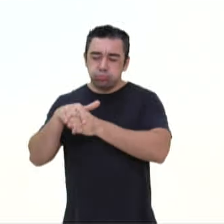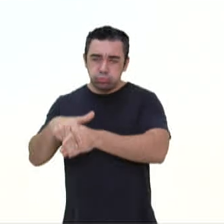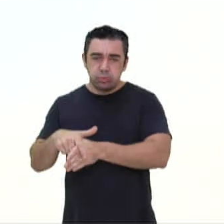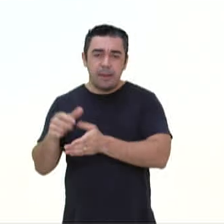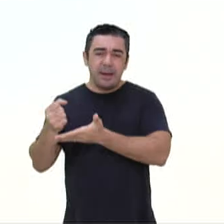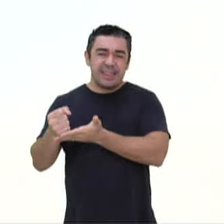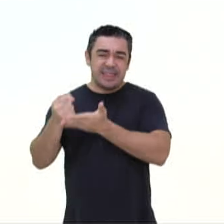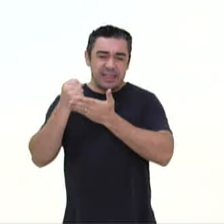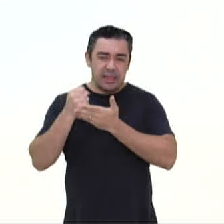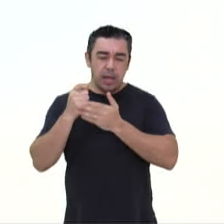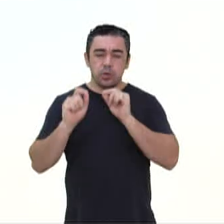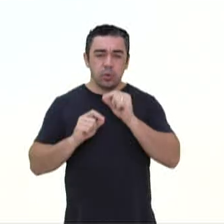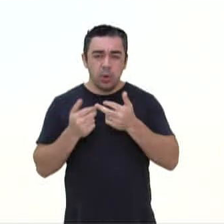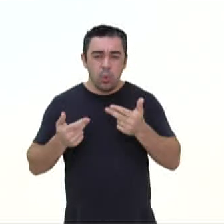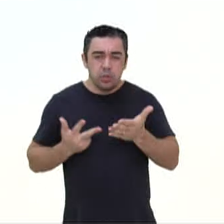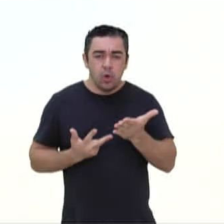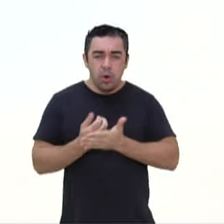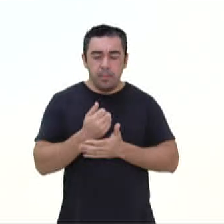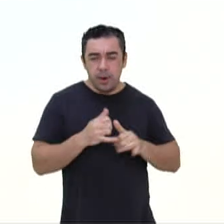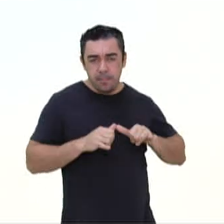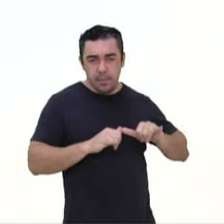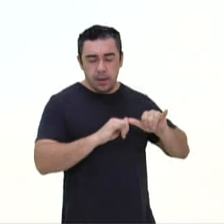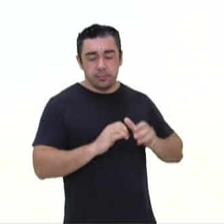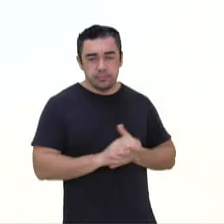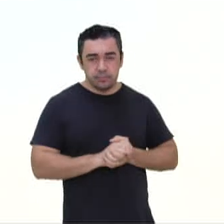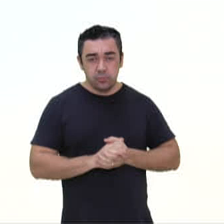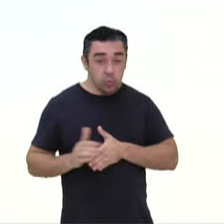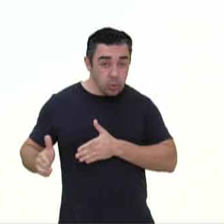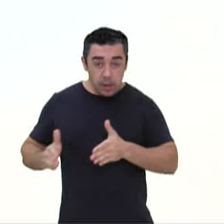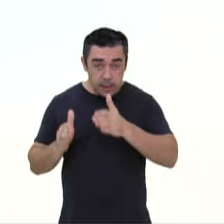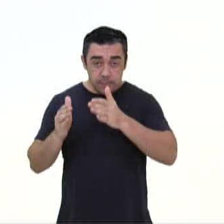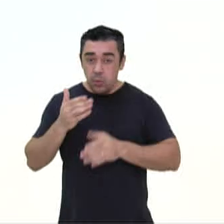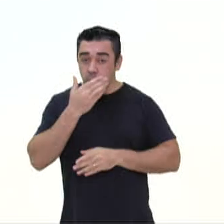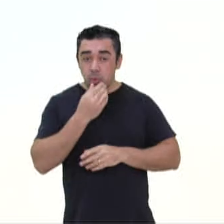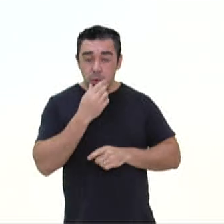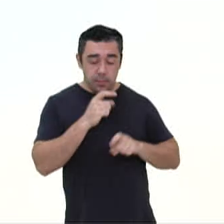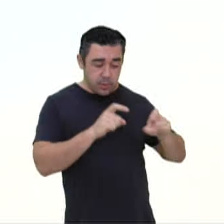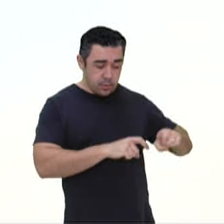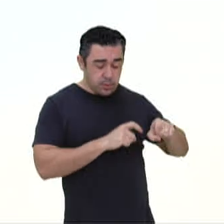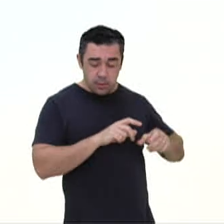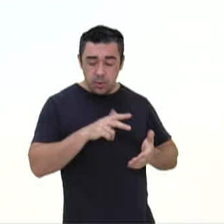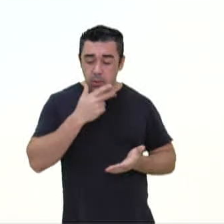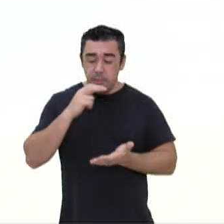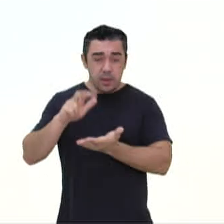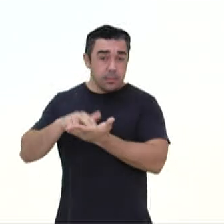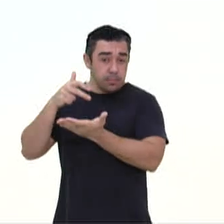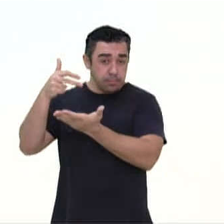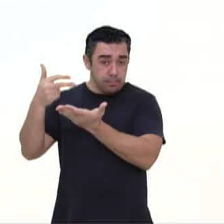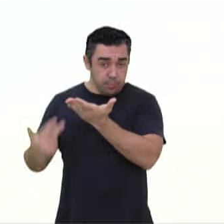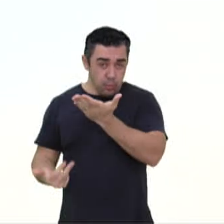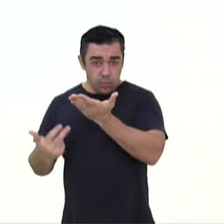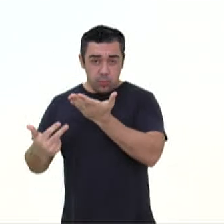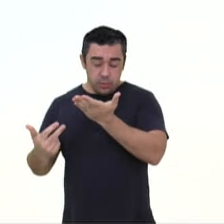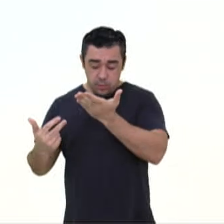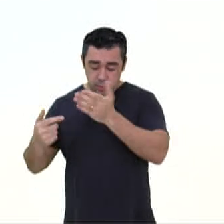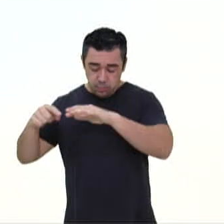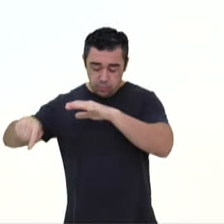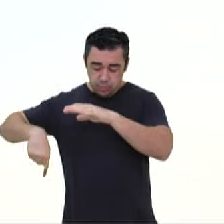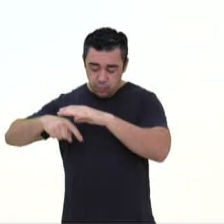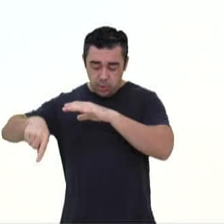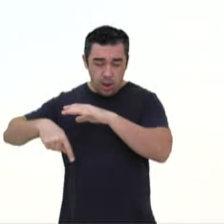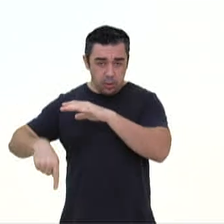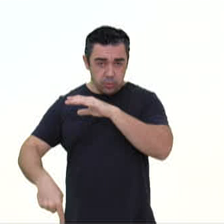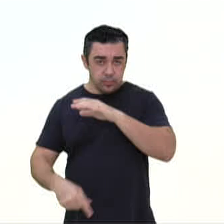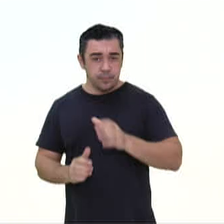mercadorias que compraria. Durante o percurso, o fazendeiro tropeçou e caiu dentro de um buraco, mas